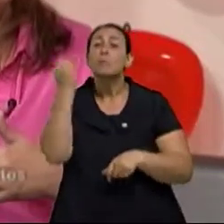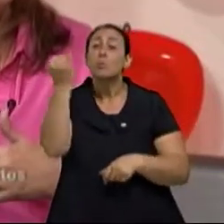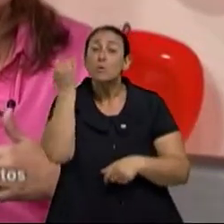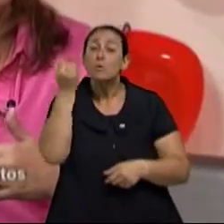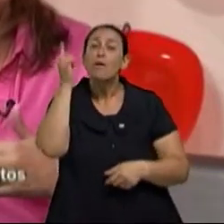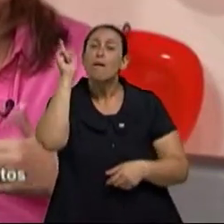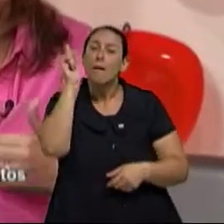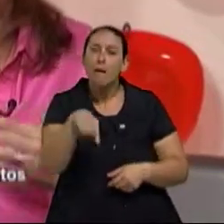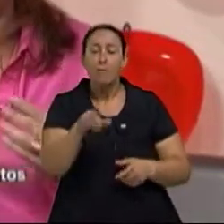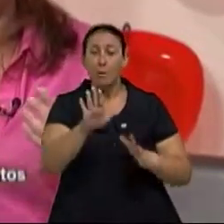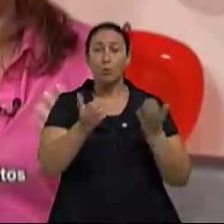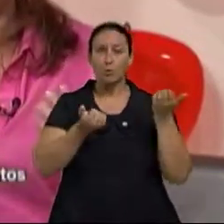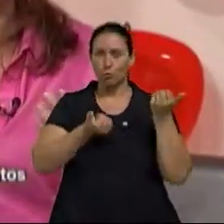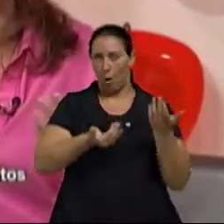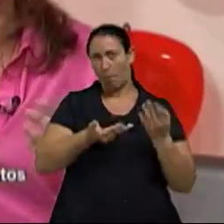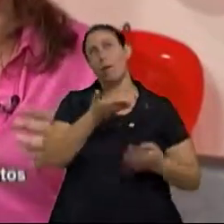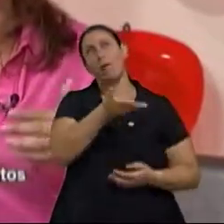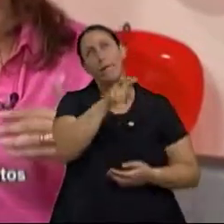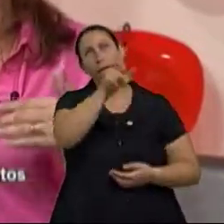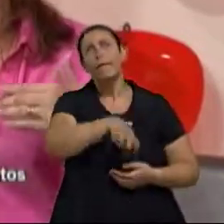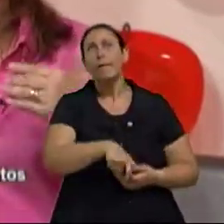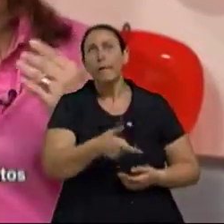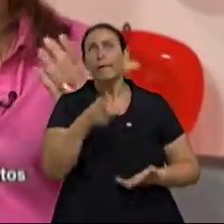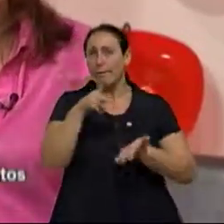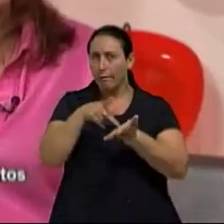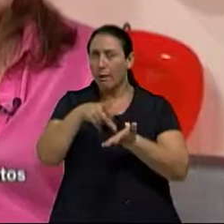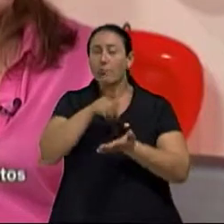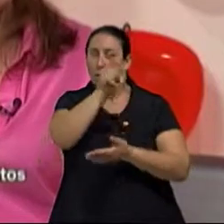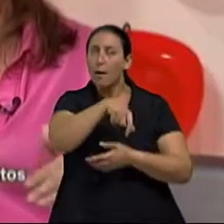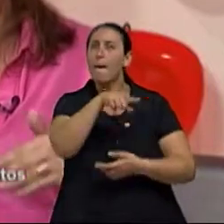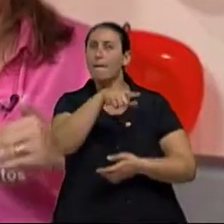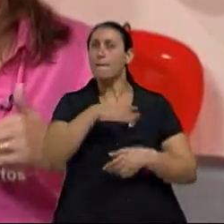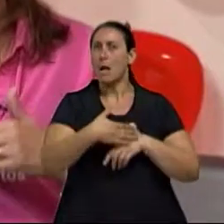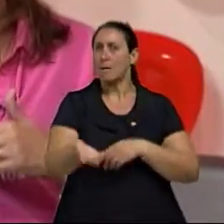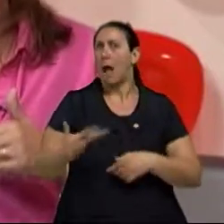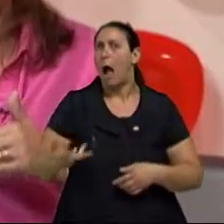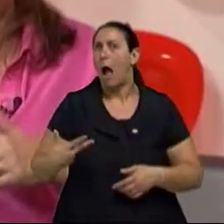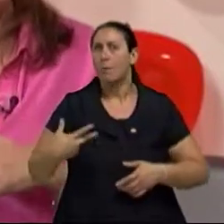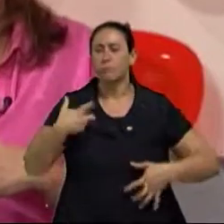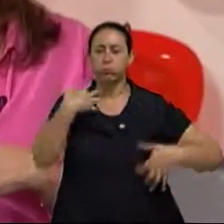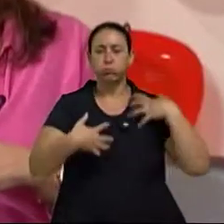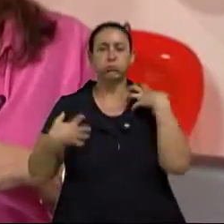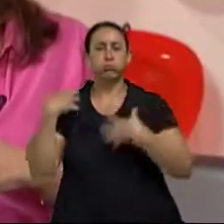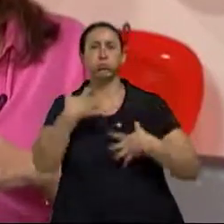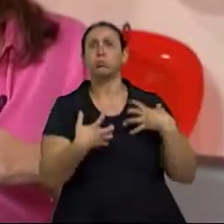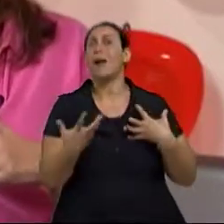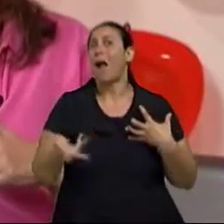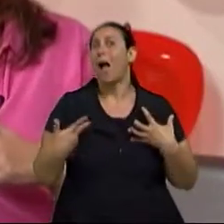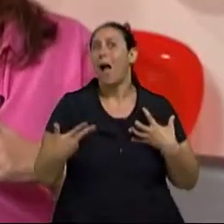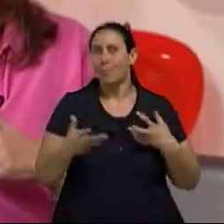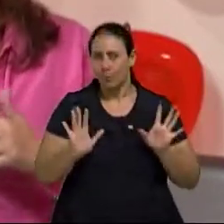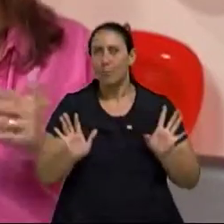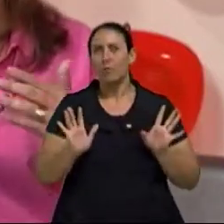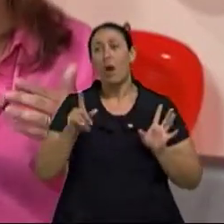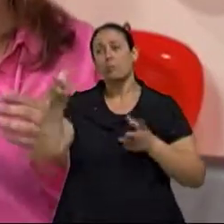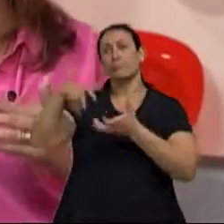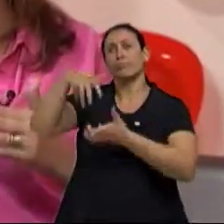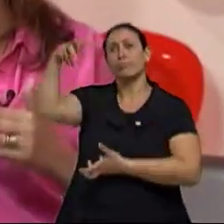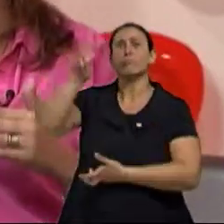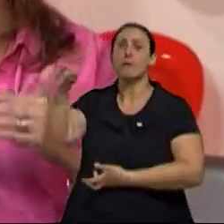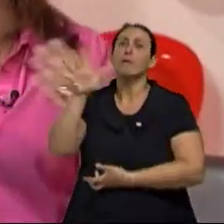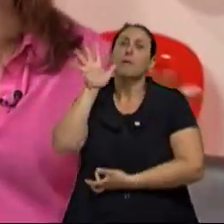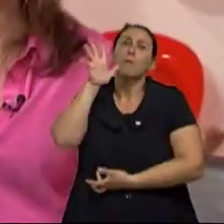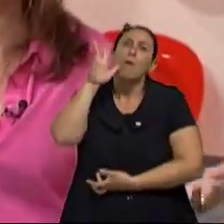do jovem é mais acelerado, não é tão lento quanto de uma pessoa com maior idade.